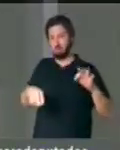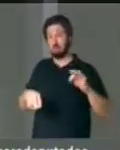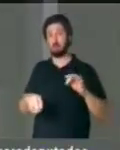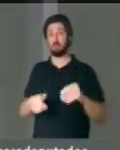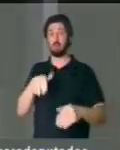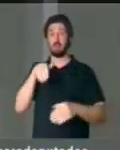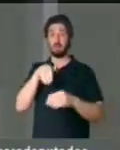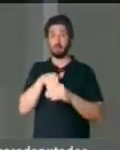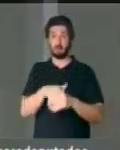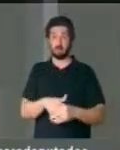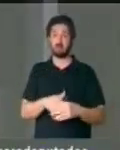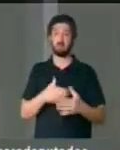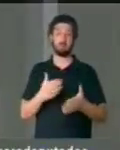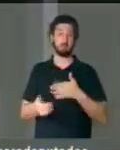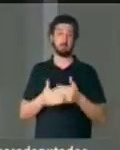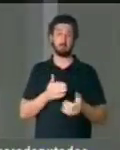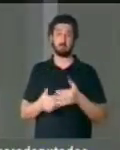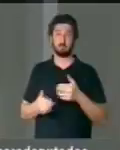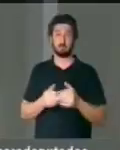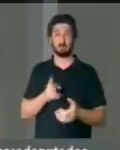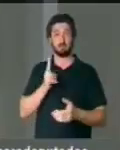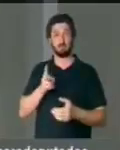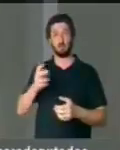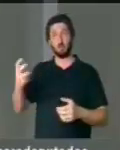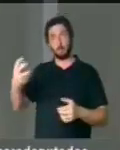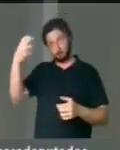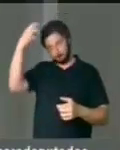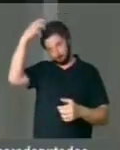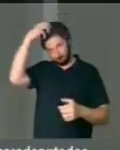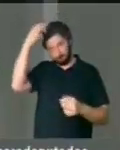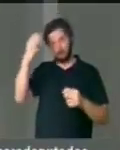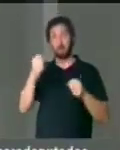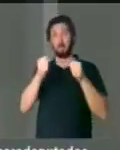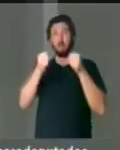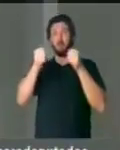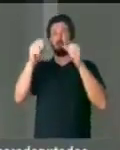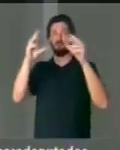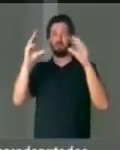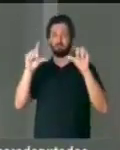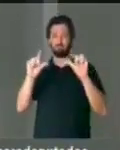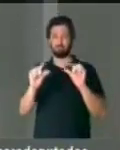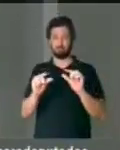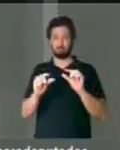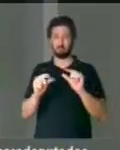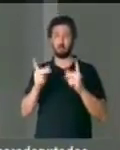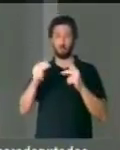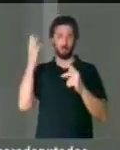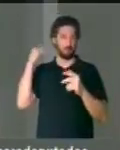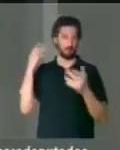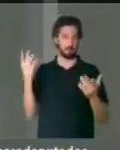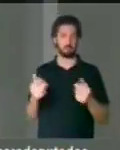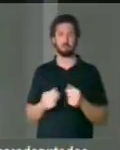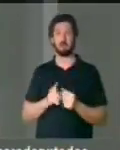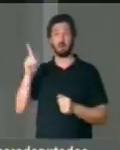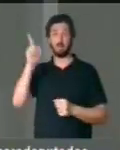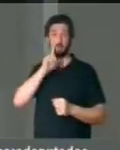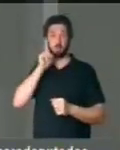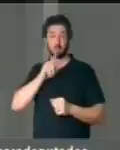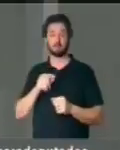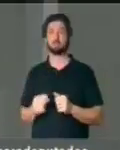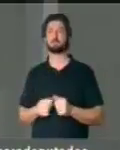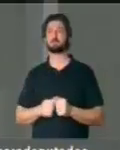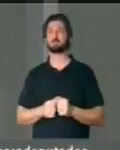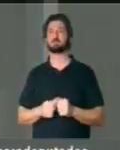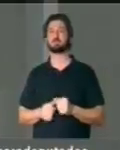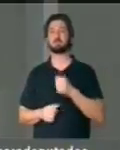mesmo no centro de um império já não tão potente como a outrórea, eleição nos Estados Unidos,